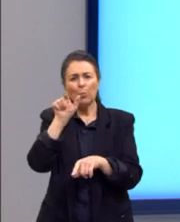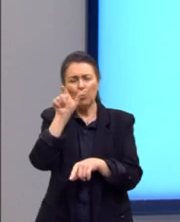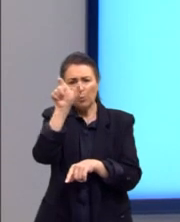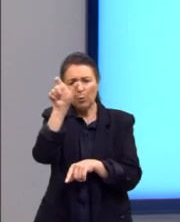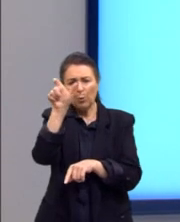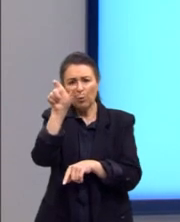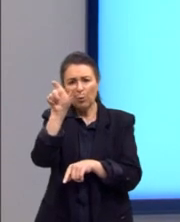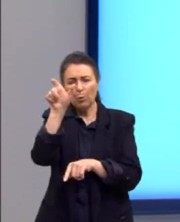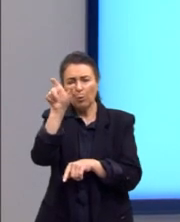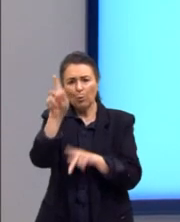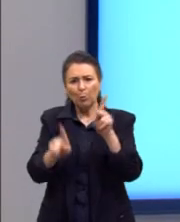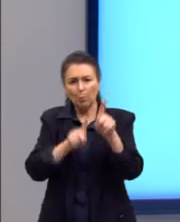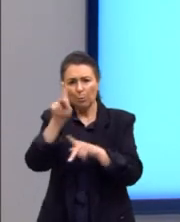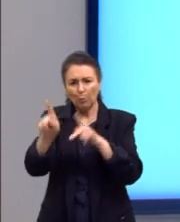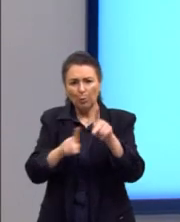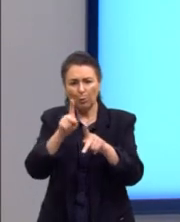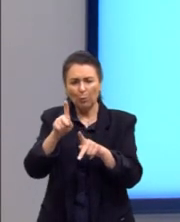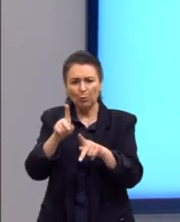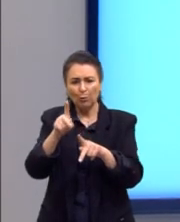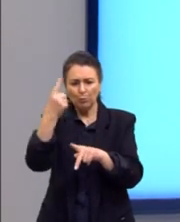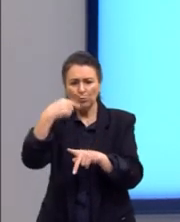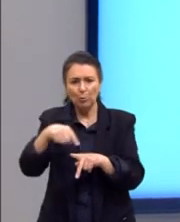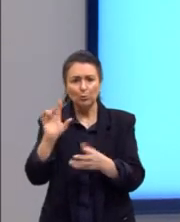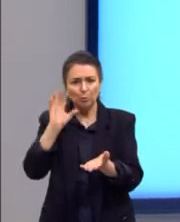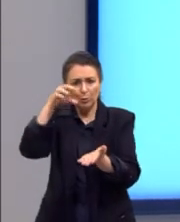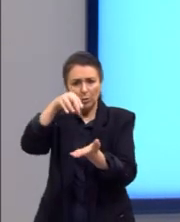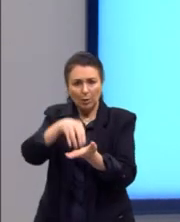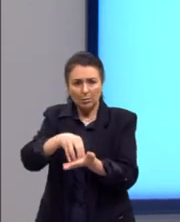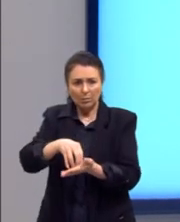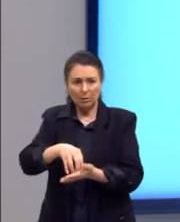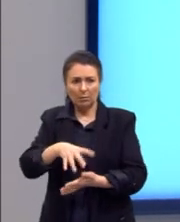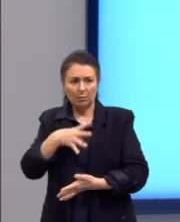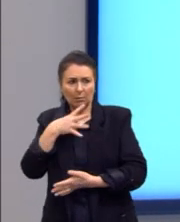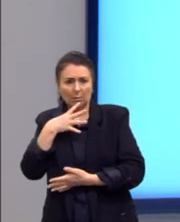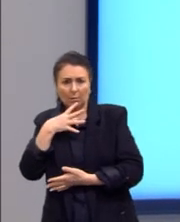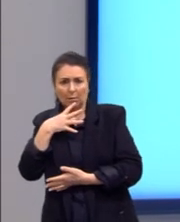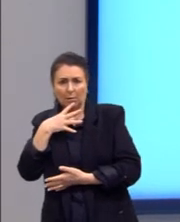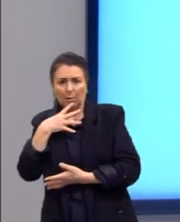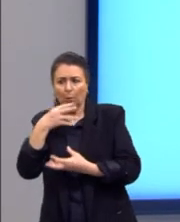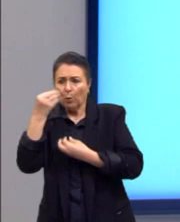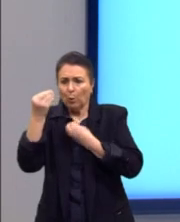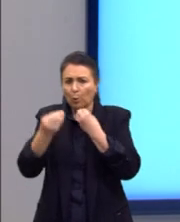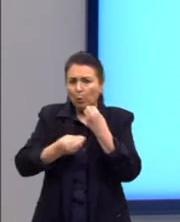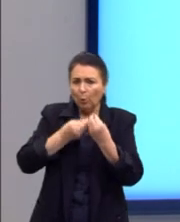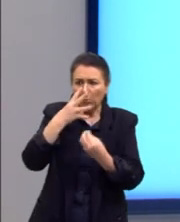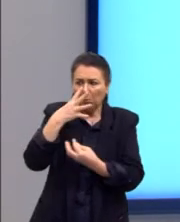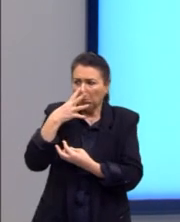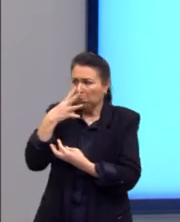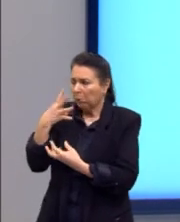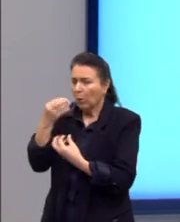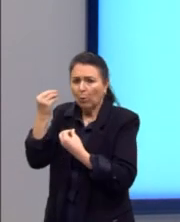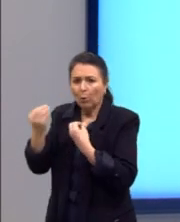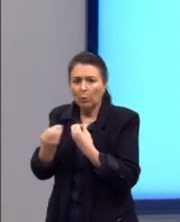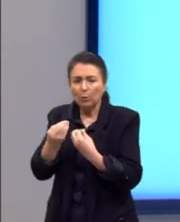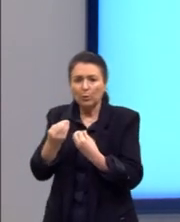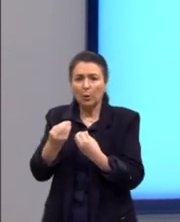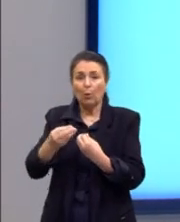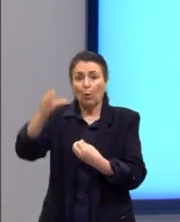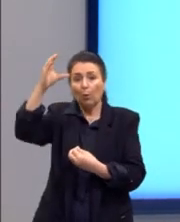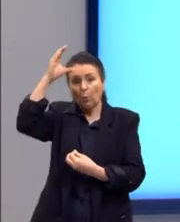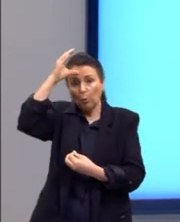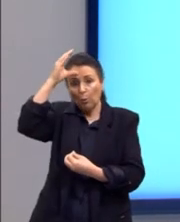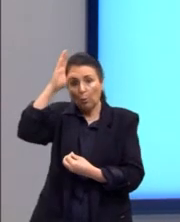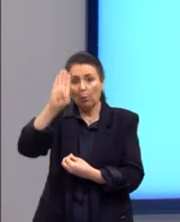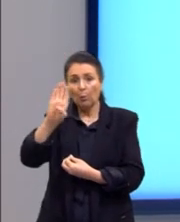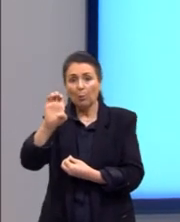os outros países europeus, até os outros colonizadores ficavam chocados e achavam aquilo um absurdo. Então, o Congo belga, a gente sempre fala dele